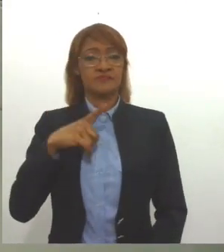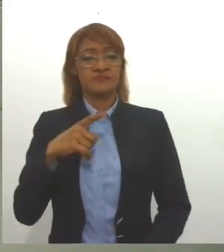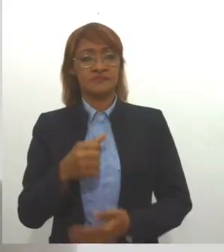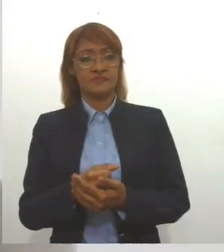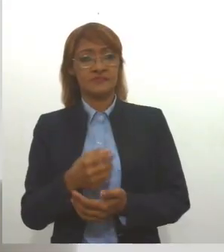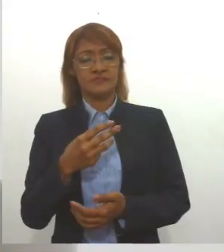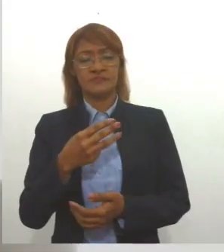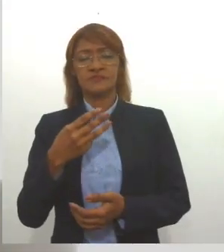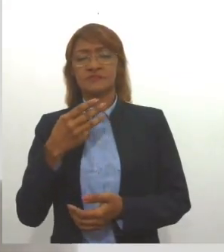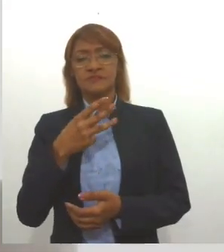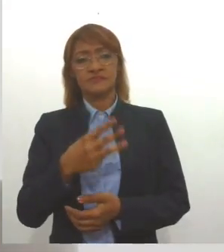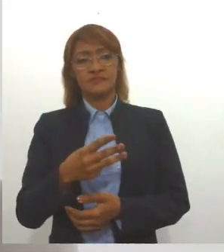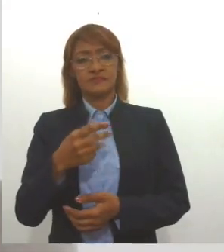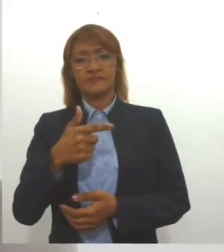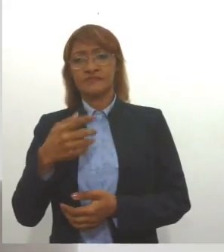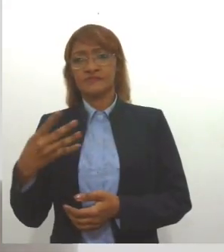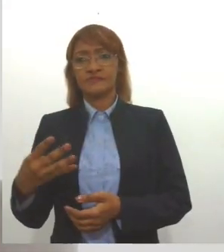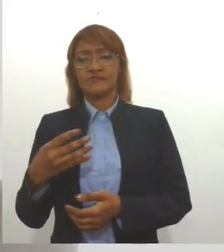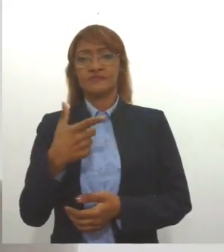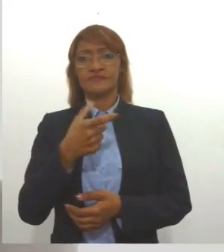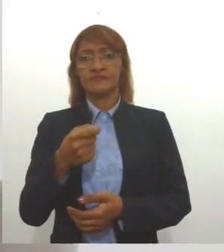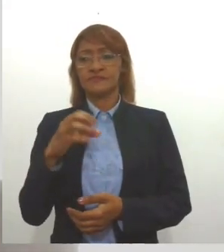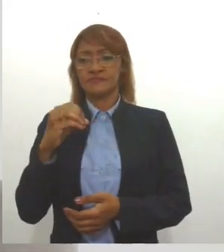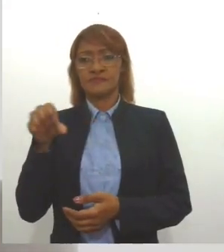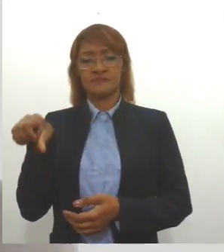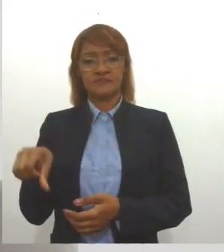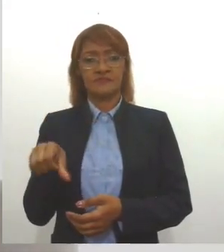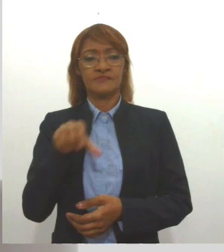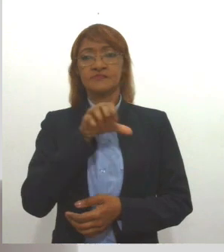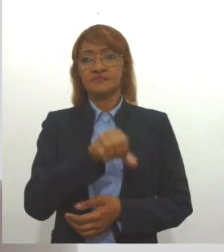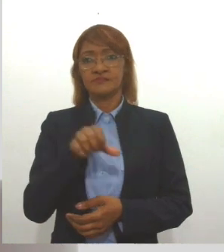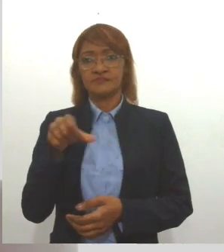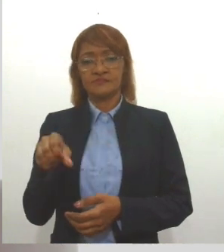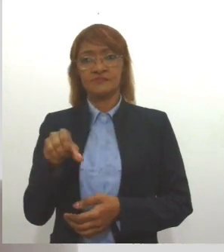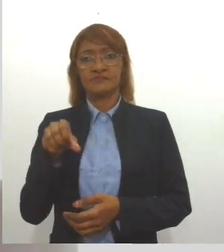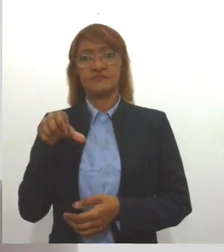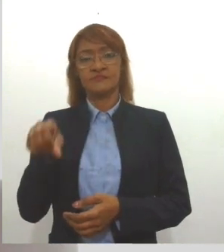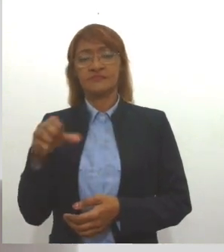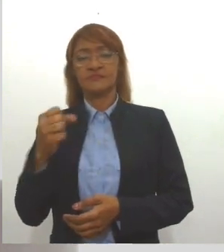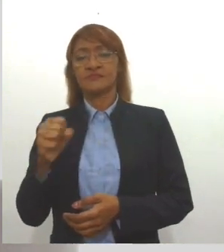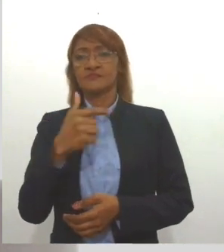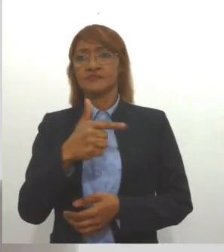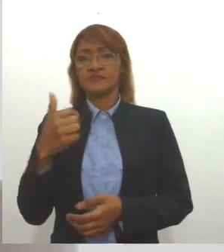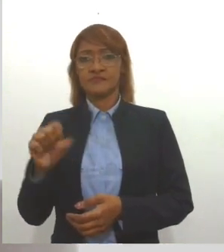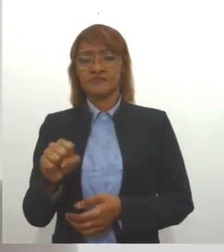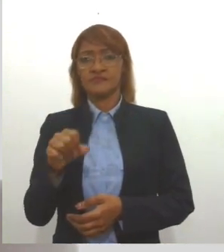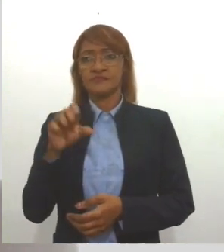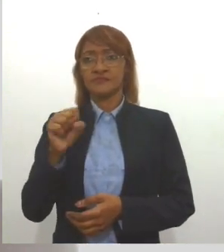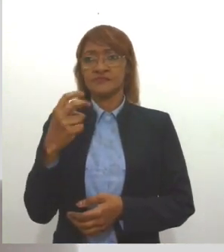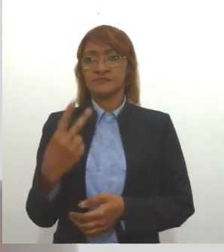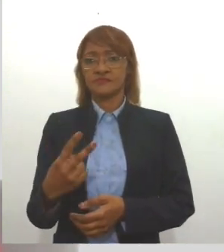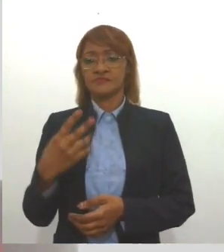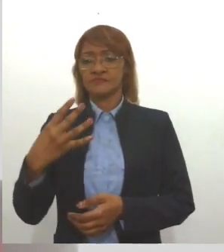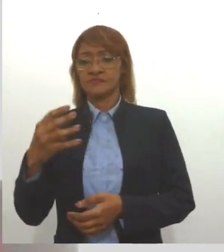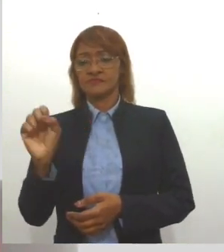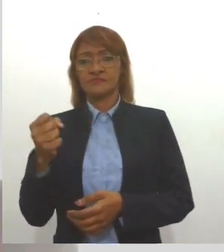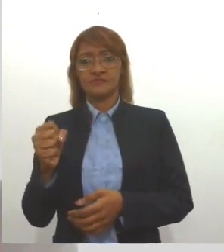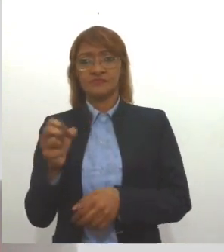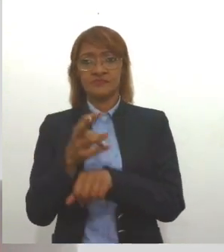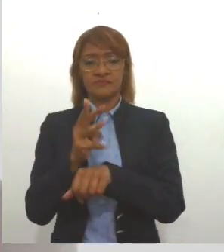-2009, temos o WhatsApp, 9828-8248,